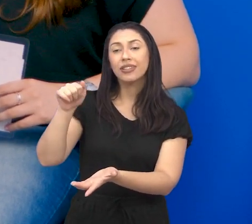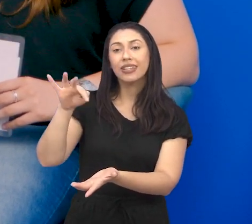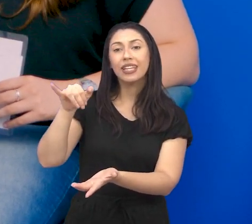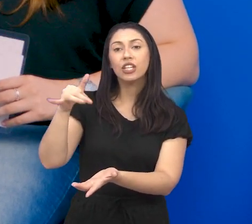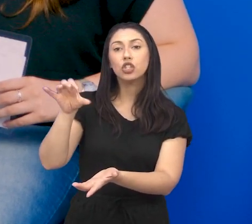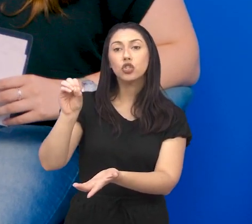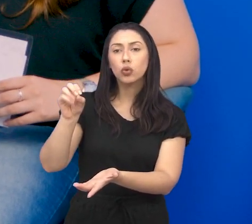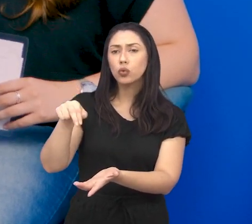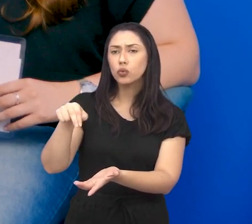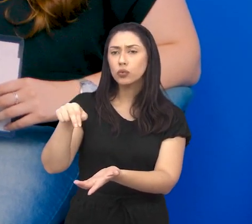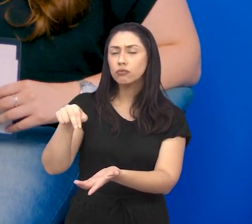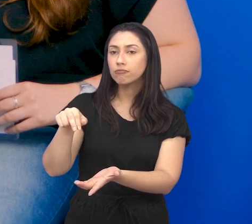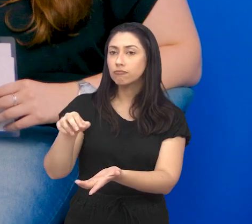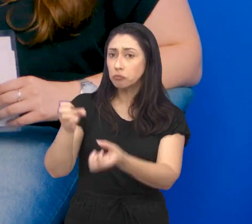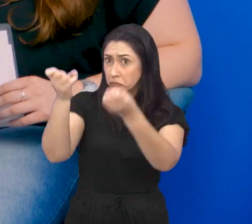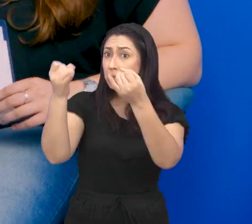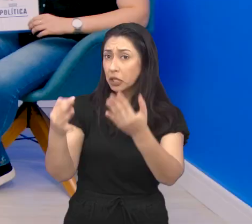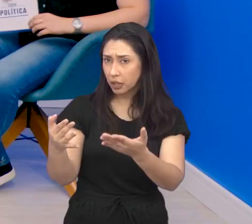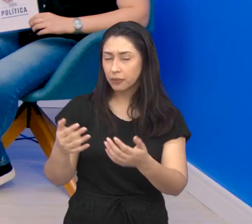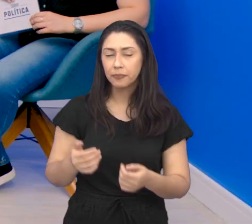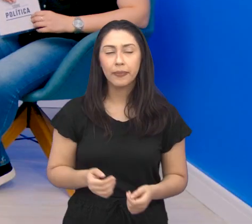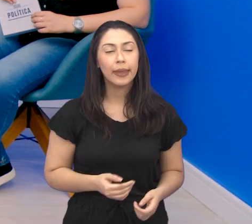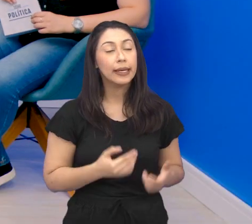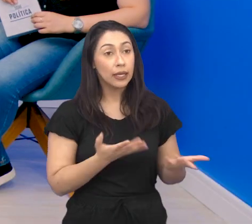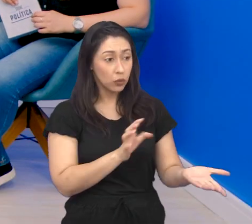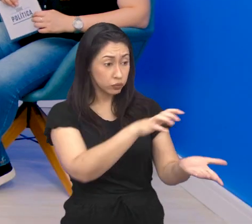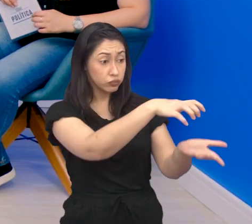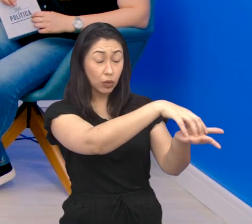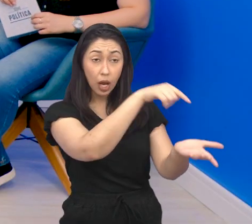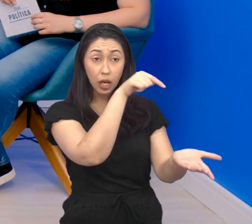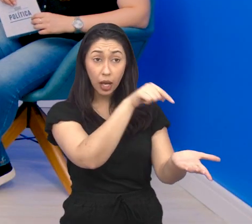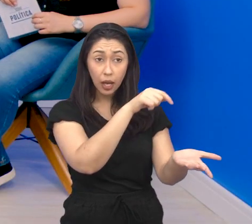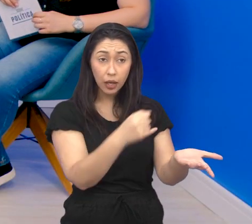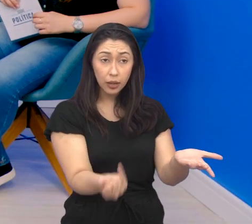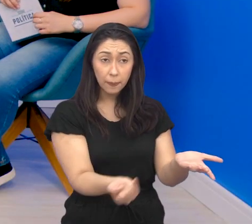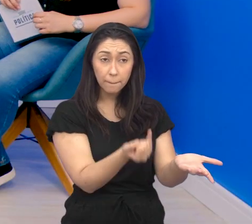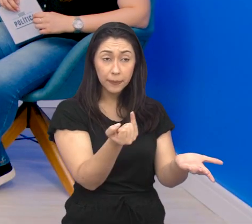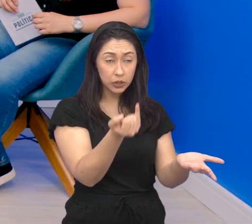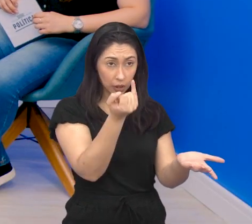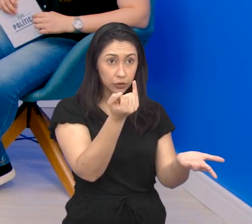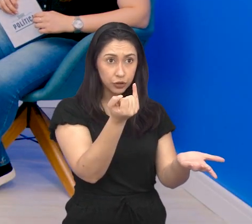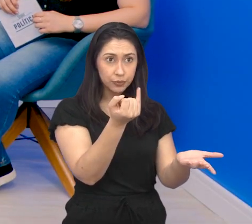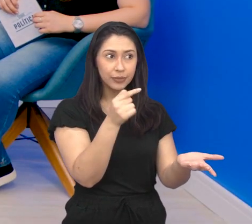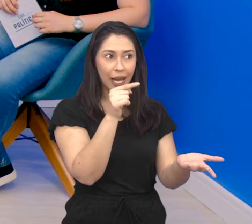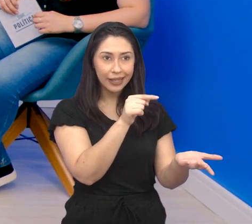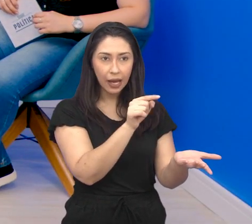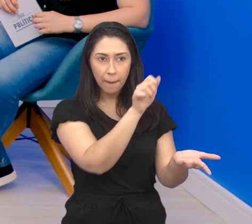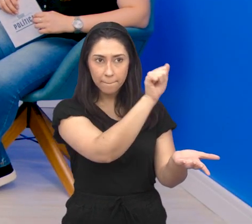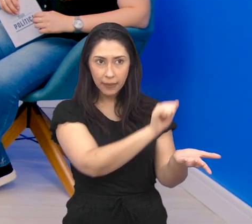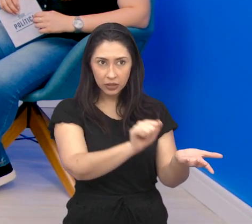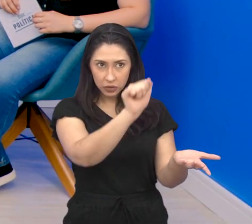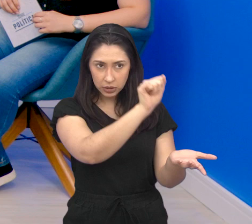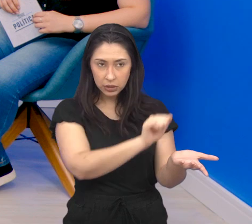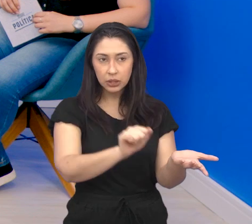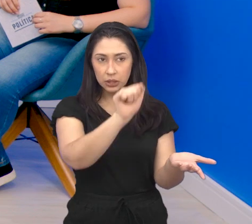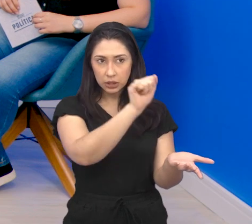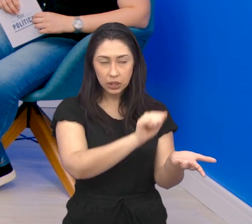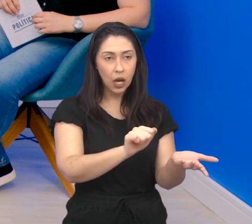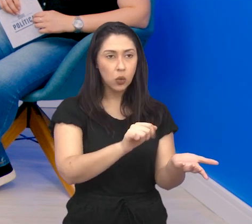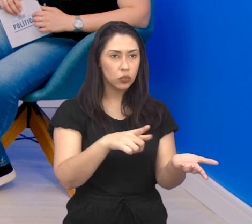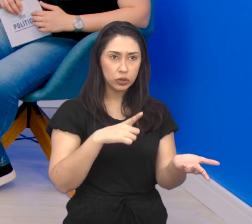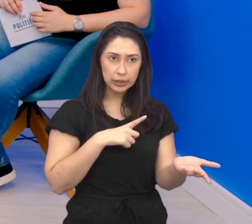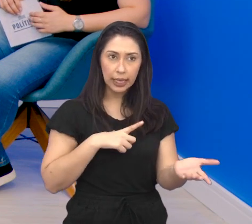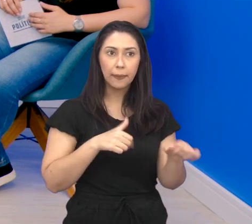disso para o turismo, né? O Destination, ele tem um papel importante, né? É uma associação formada